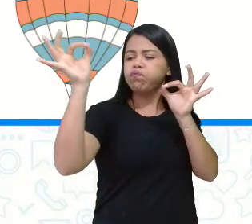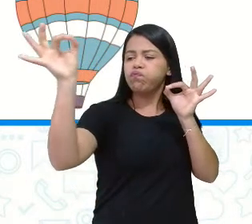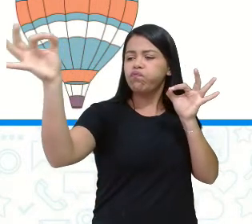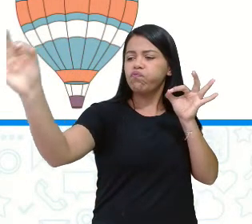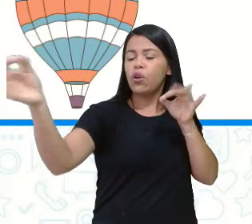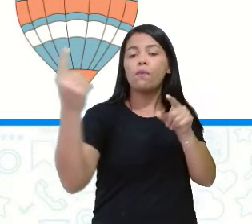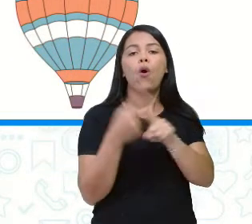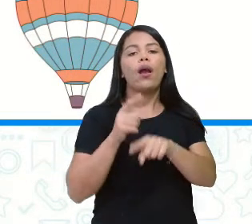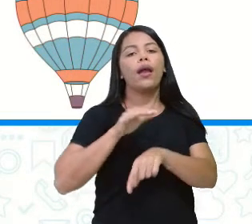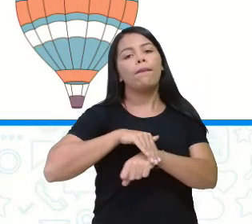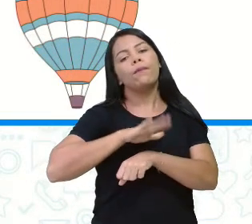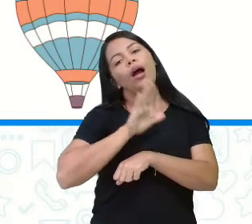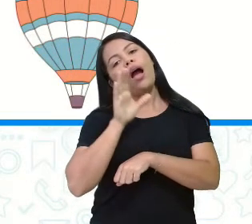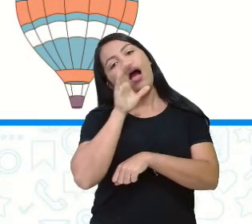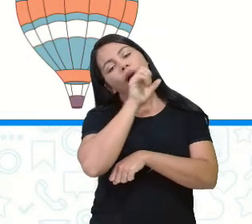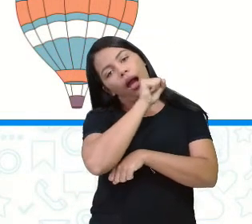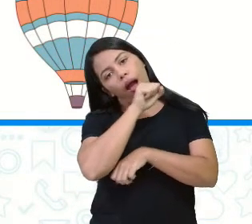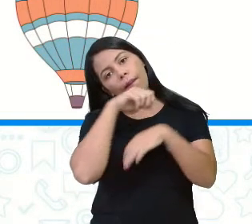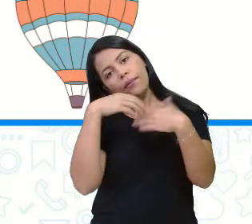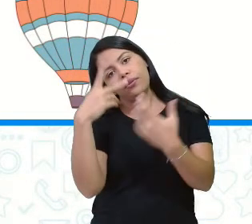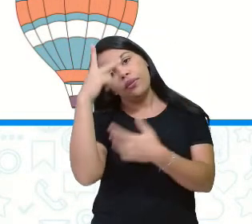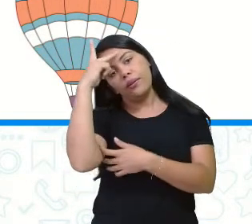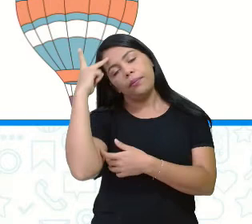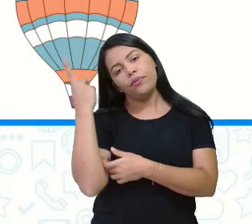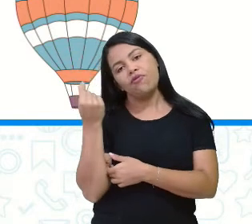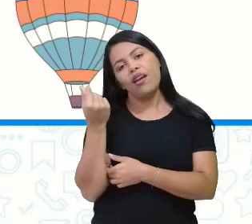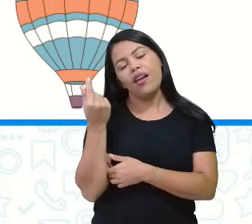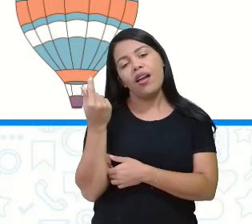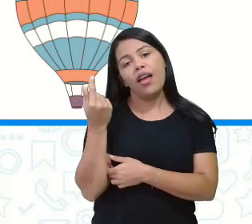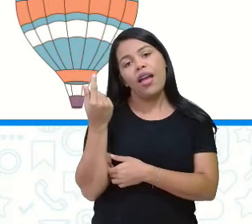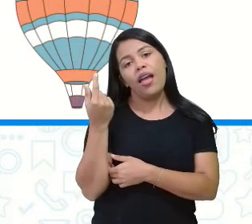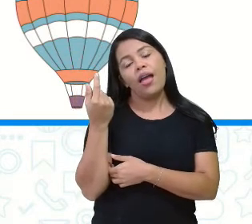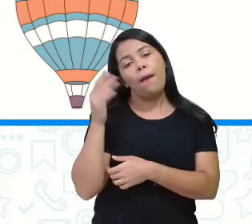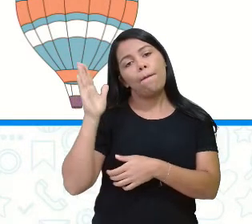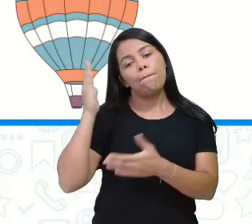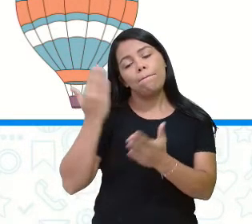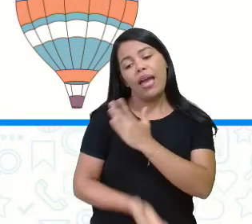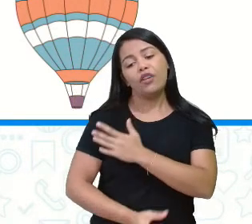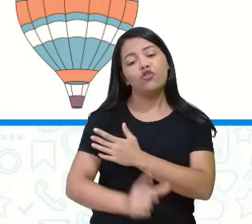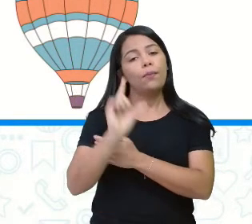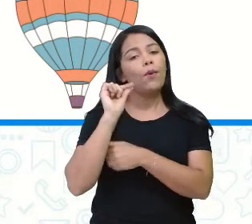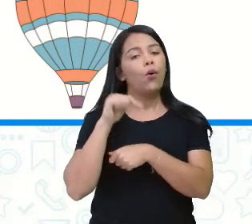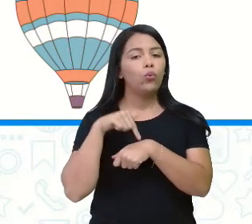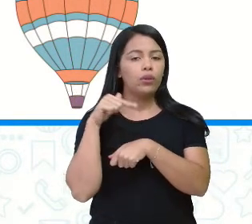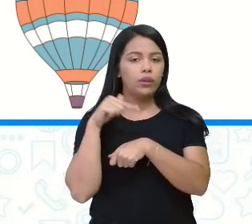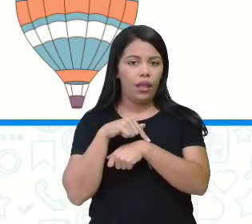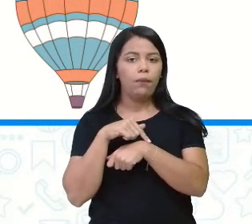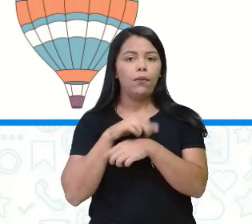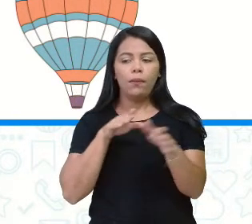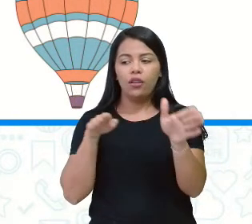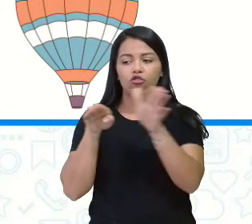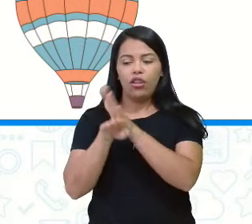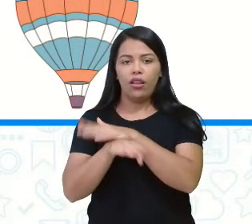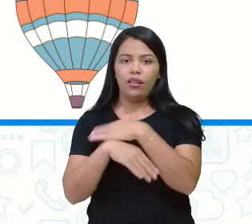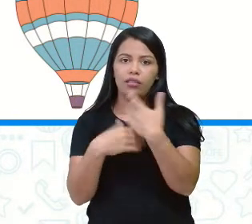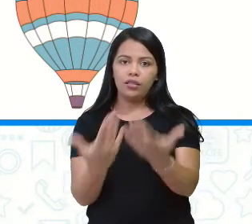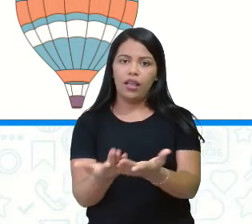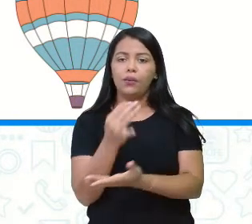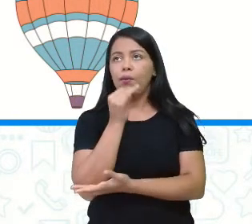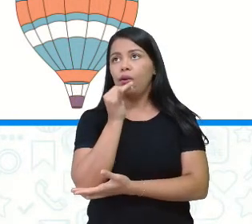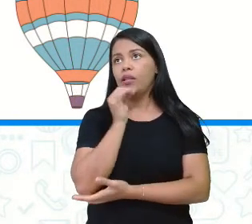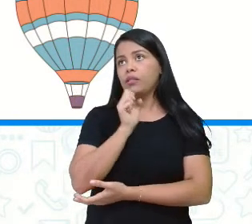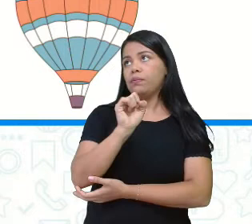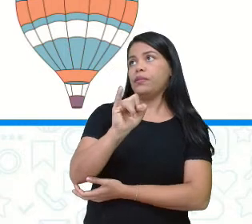pois é mais rápido. Assim, as pessoas gastam um tempo menor para chegar ao seu destino. Então, olha, se eu quiser ir, por